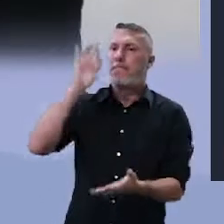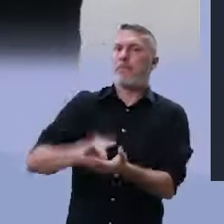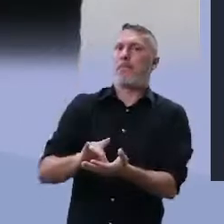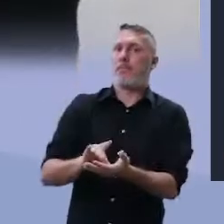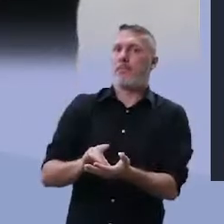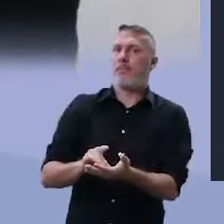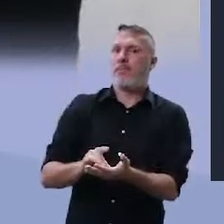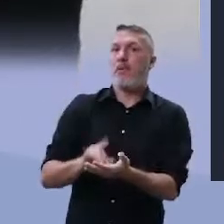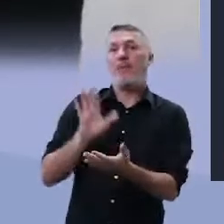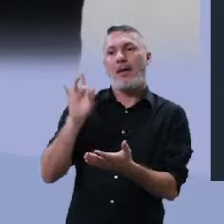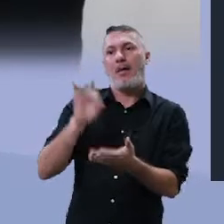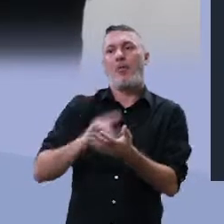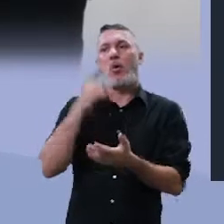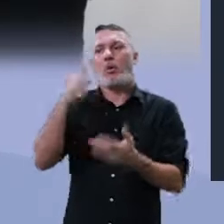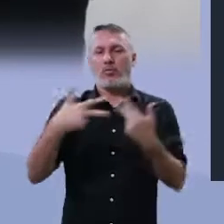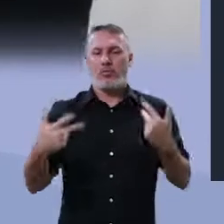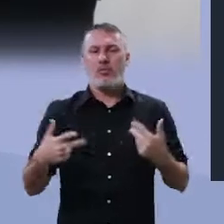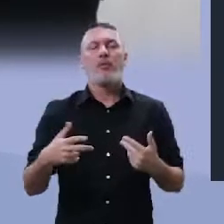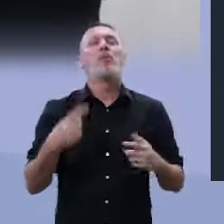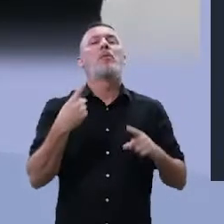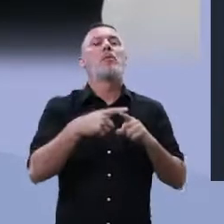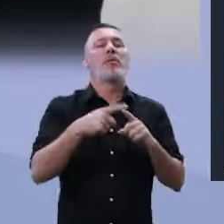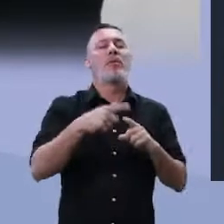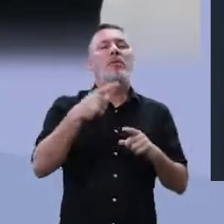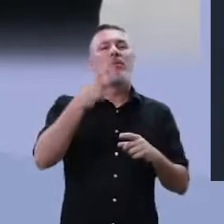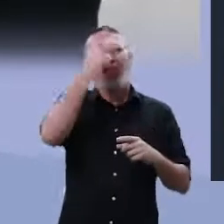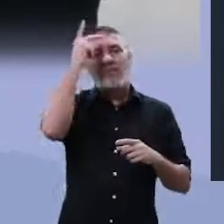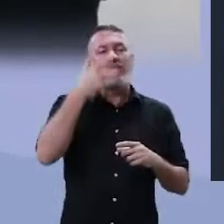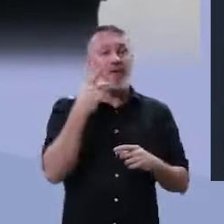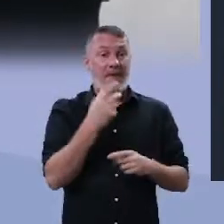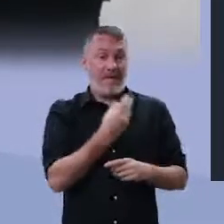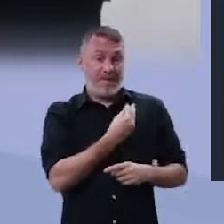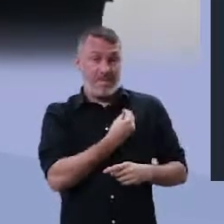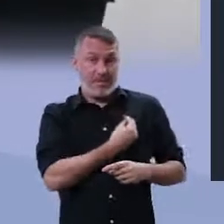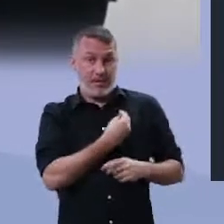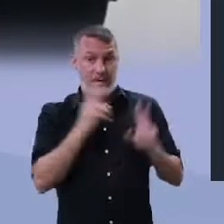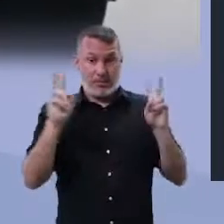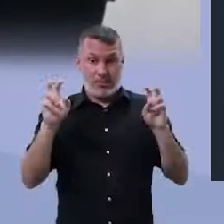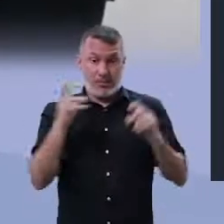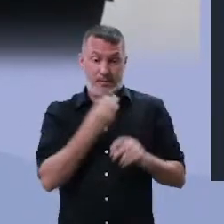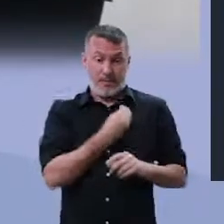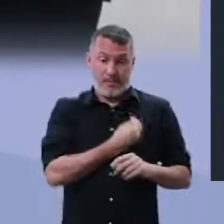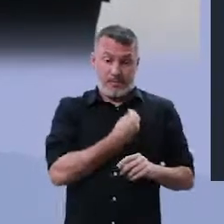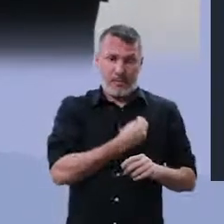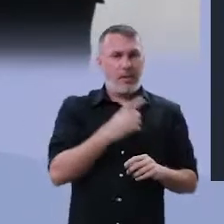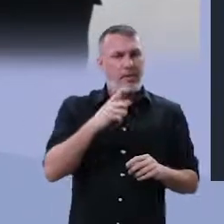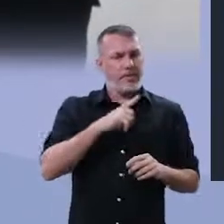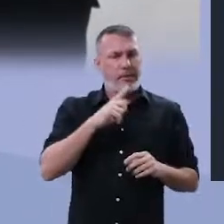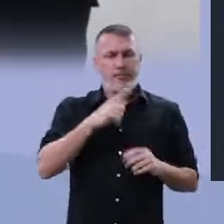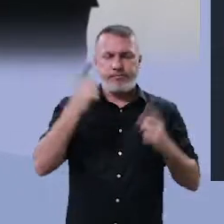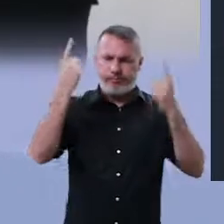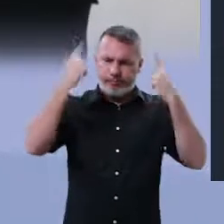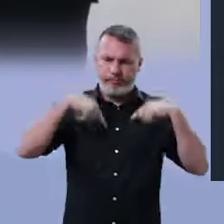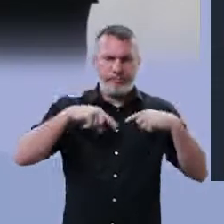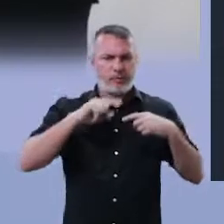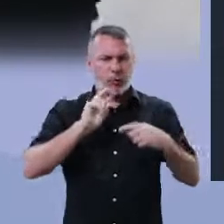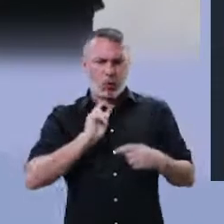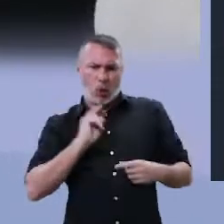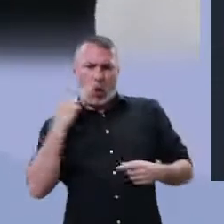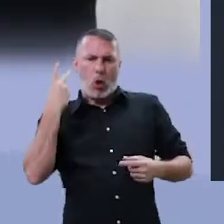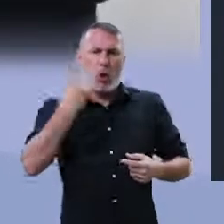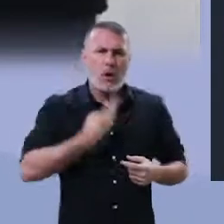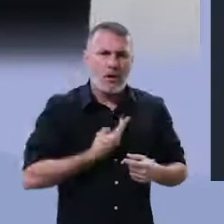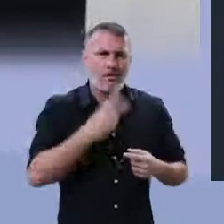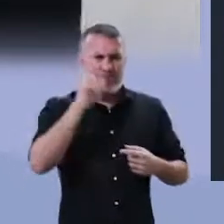afirmação. A pessoa diz, a vida te revira pelo avesso. A vida me revirou pelo avesso.